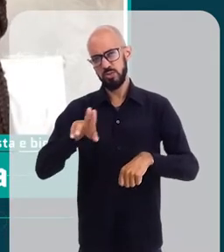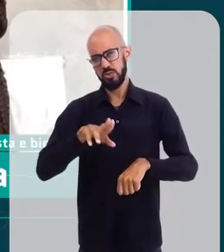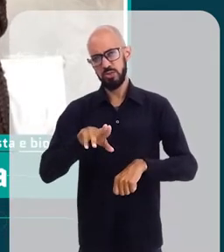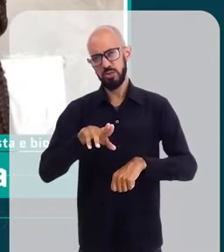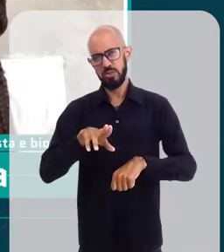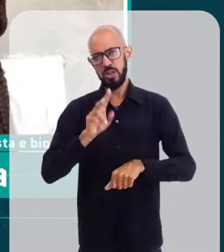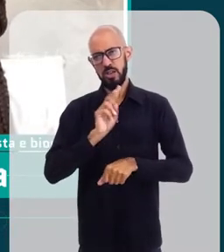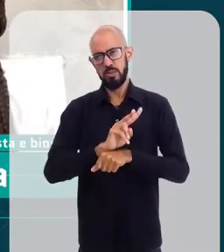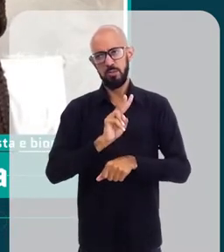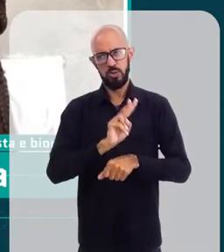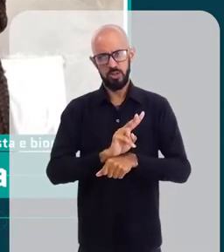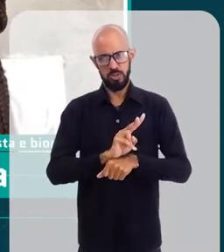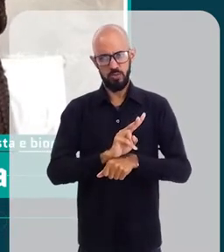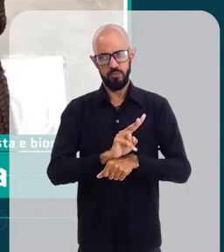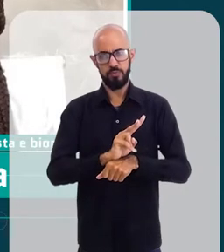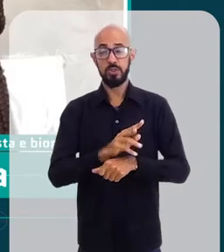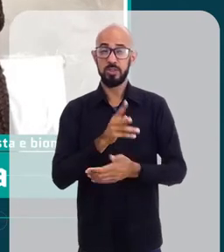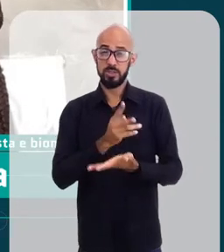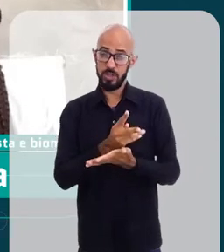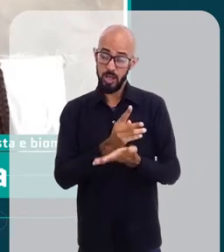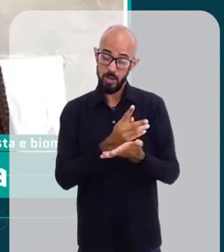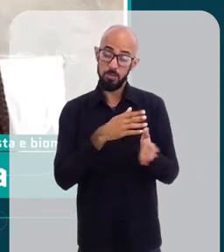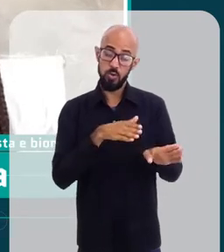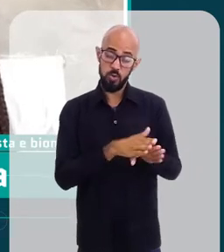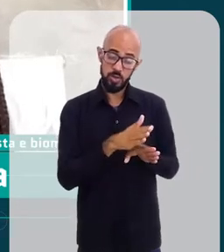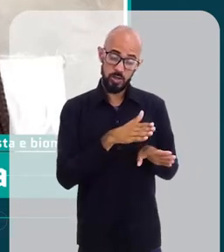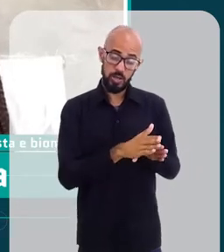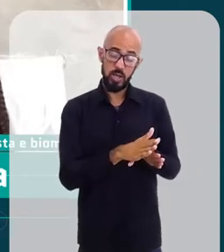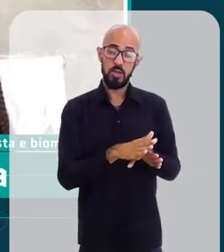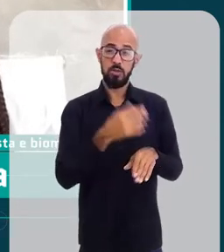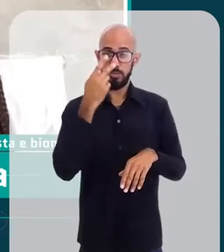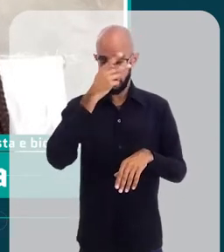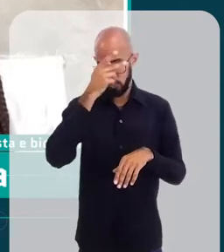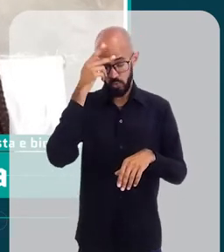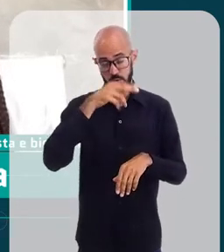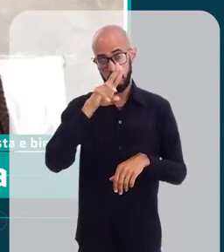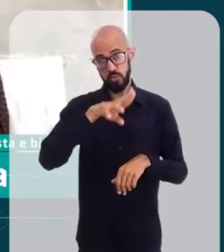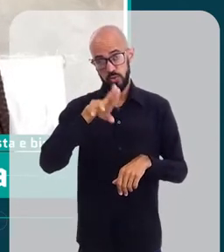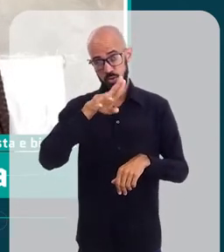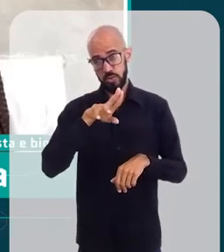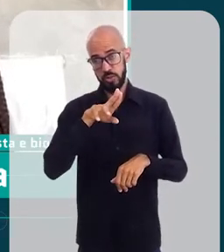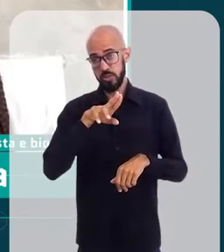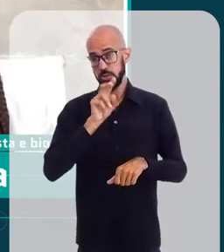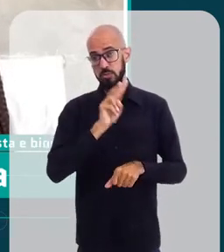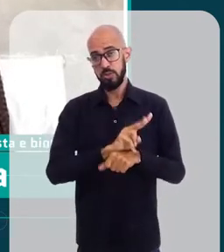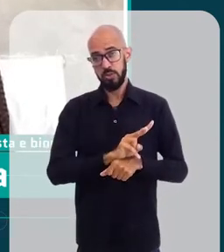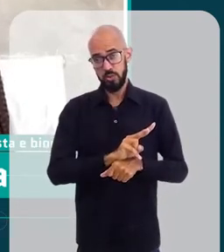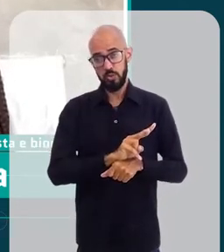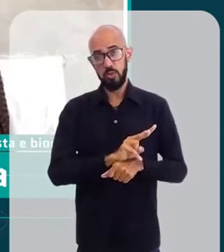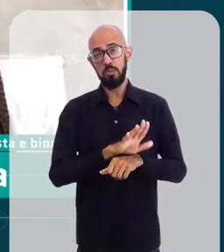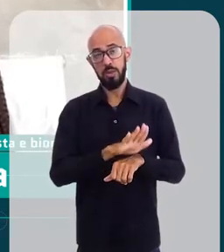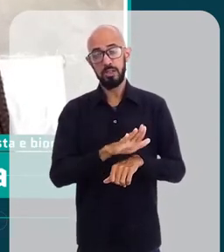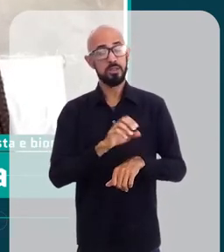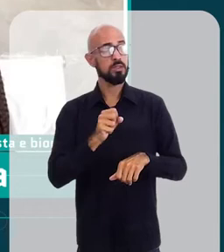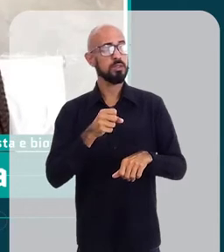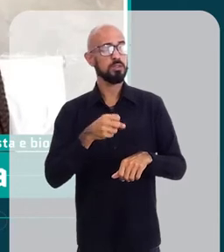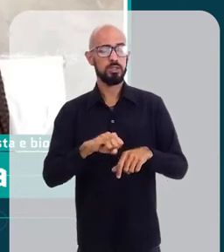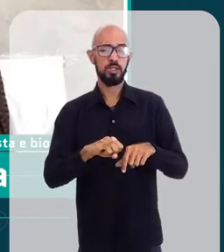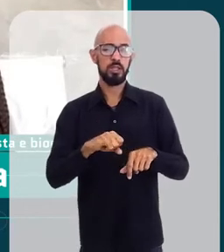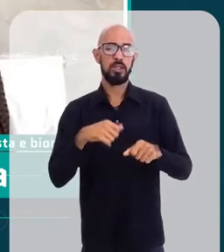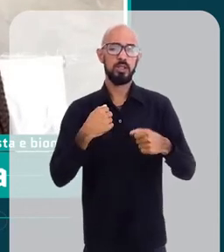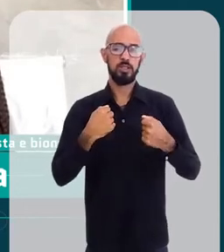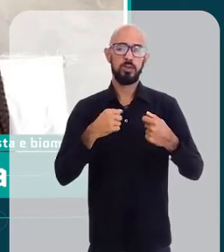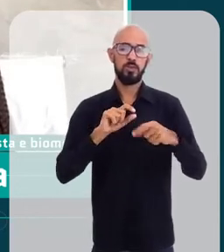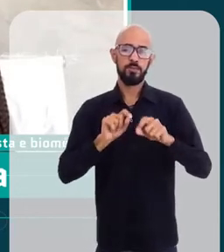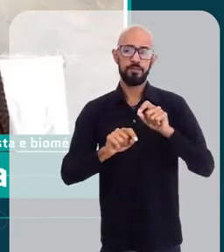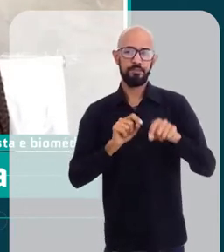uso. E a orientação vem sempre. Eu sempre oriento o paciente a usar o protetor, mas quando ele